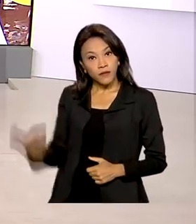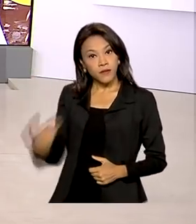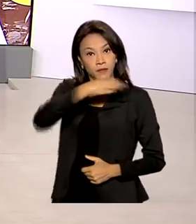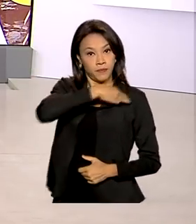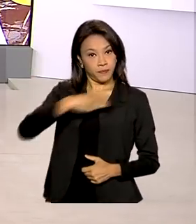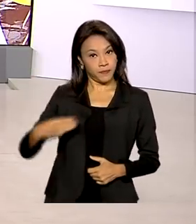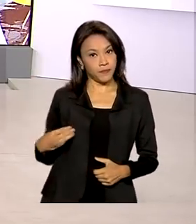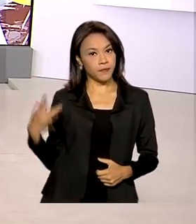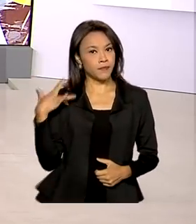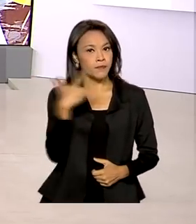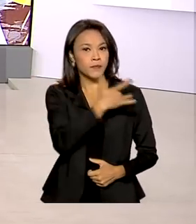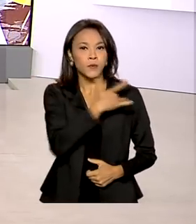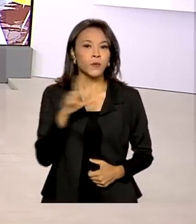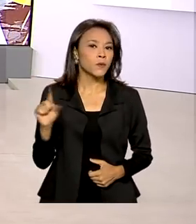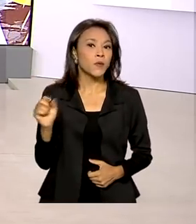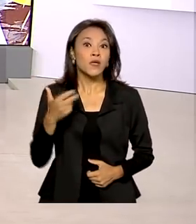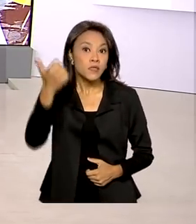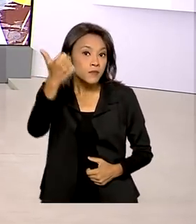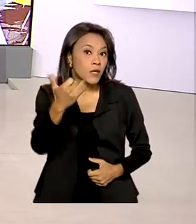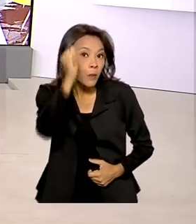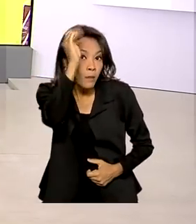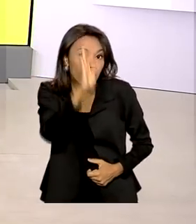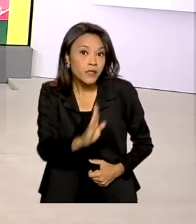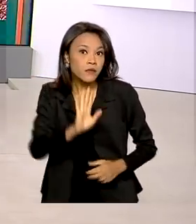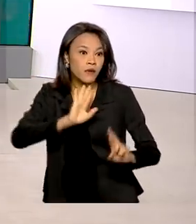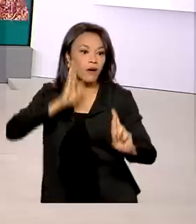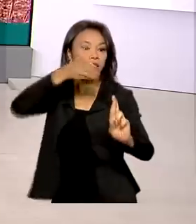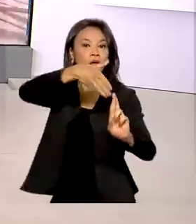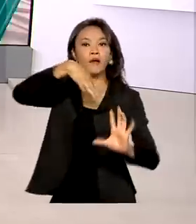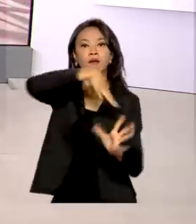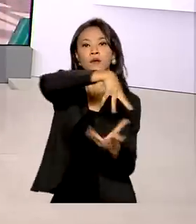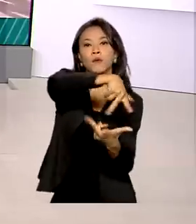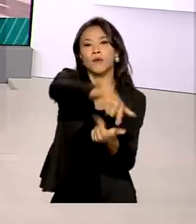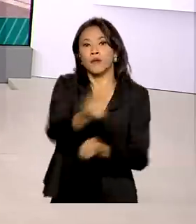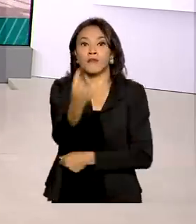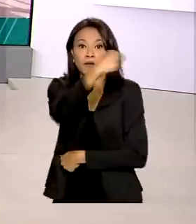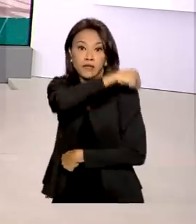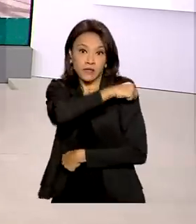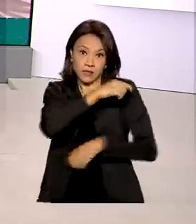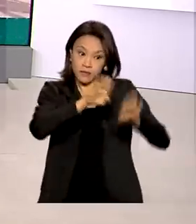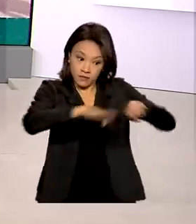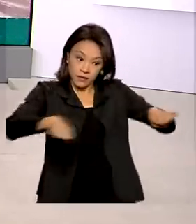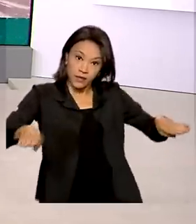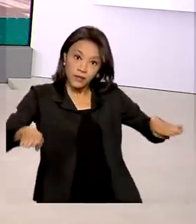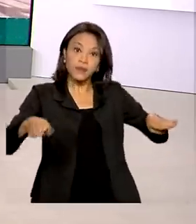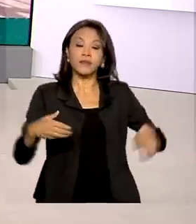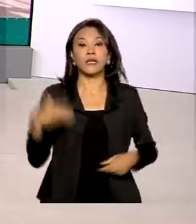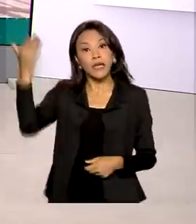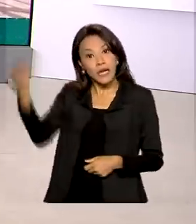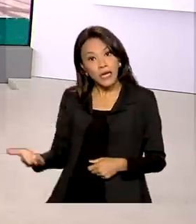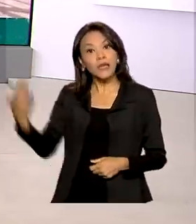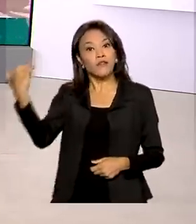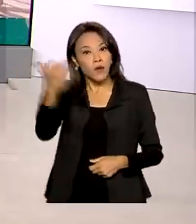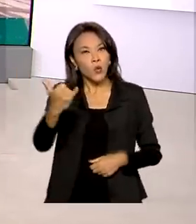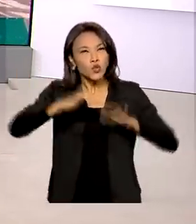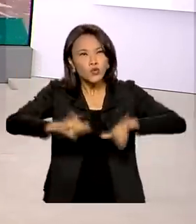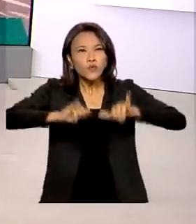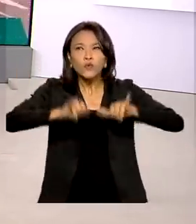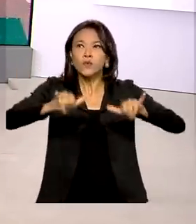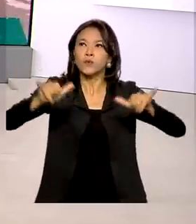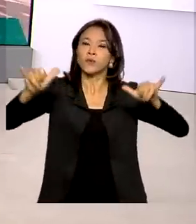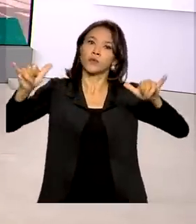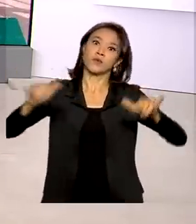Marcelo Queiroga, prevê o Brasil como exemplo mundial de vacinação infantil. Para o ministro, com a boa campanha de imunização